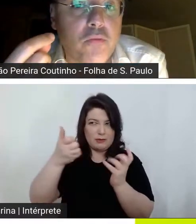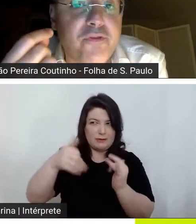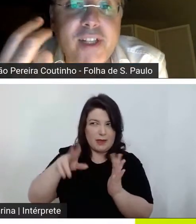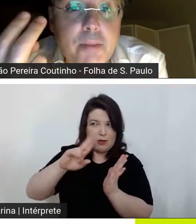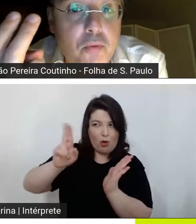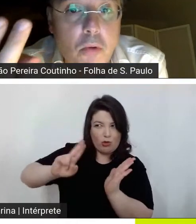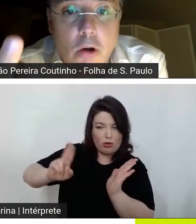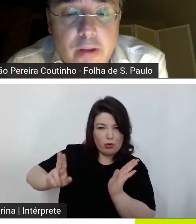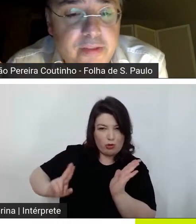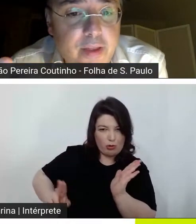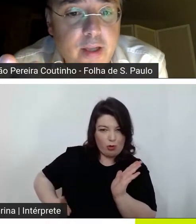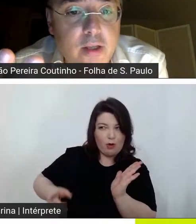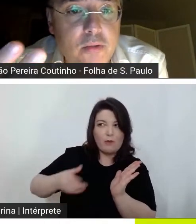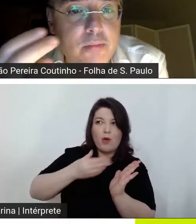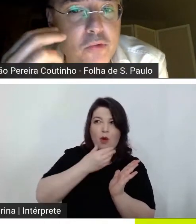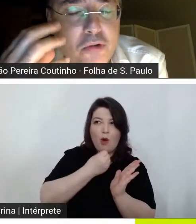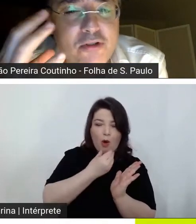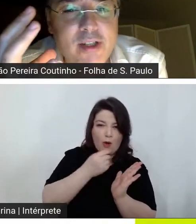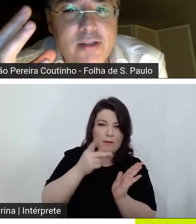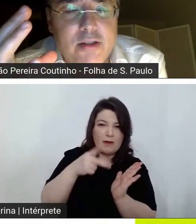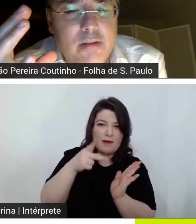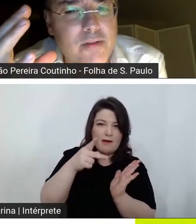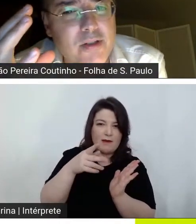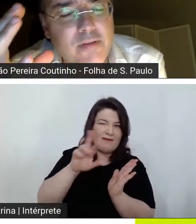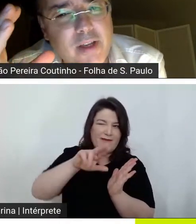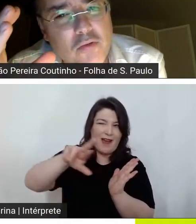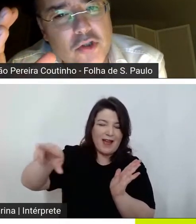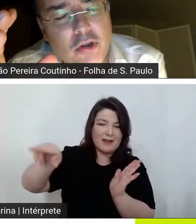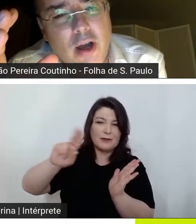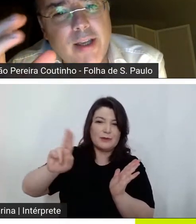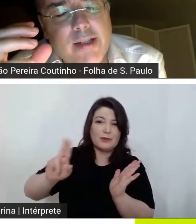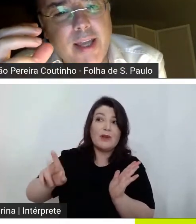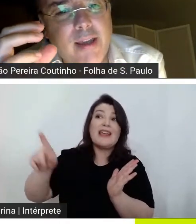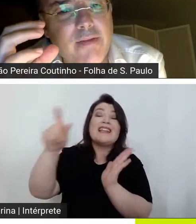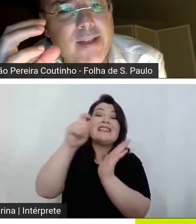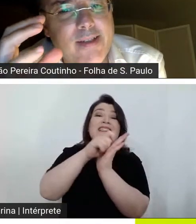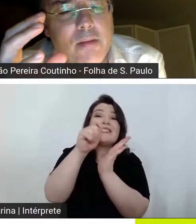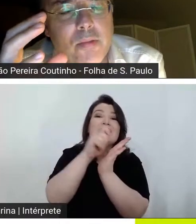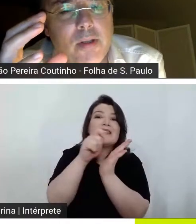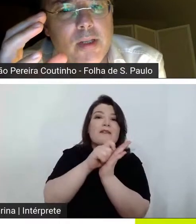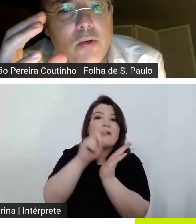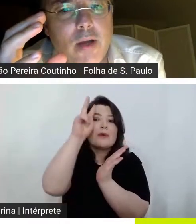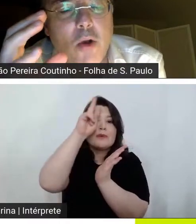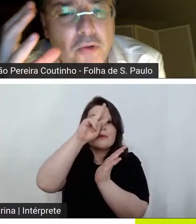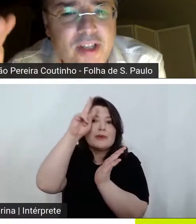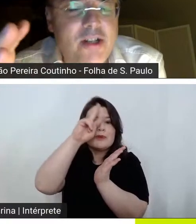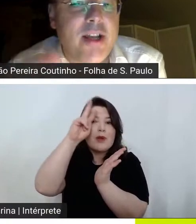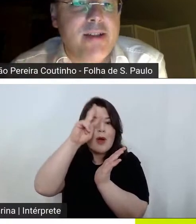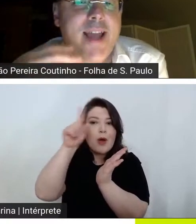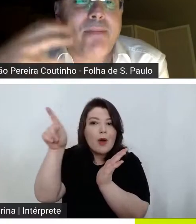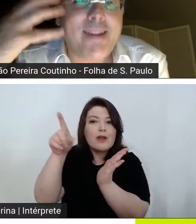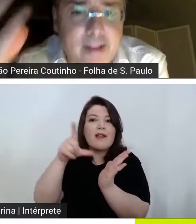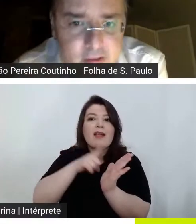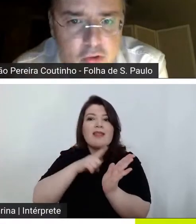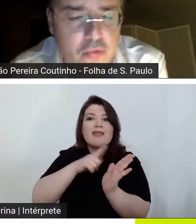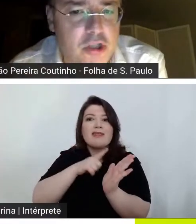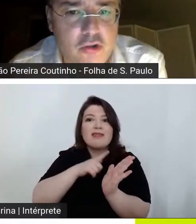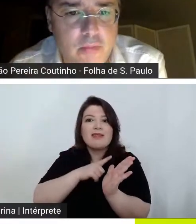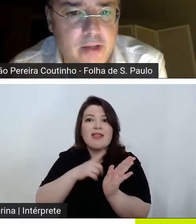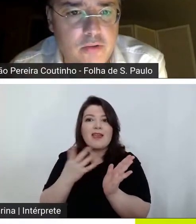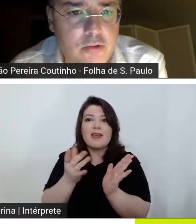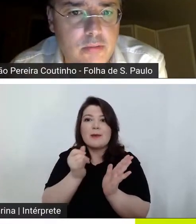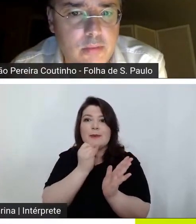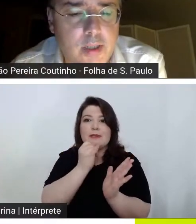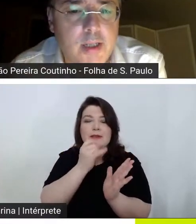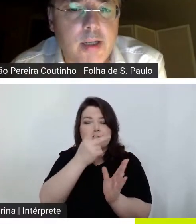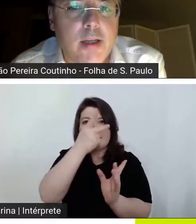o Philip Roth todos eles escreveram histórias em que havia sempre a contingência a bater-se sobre os